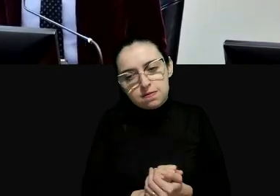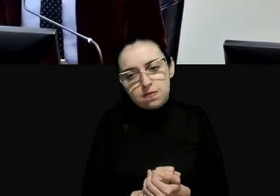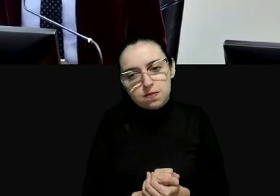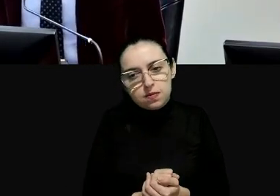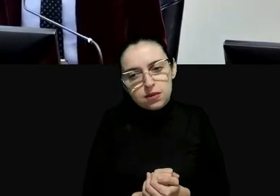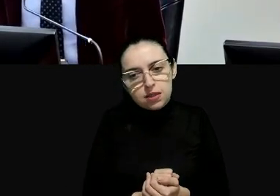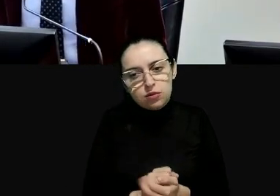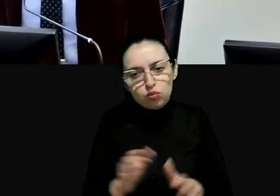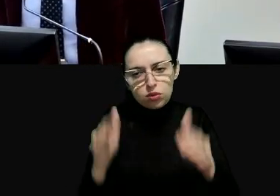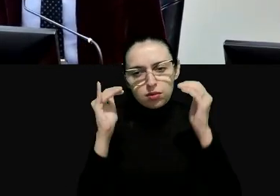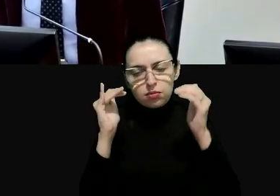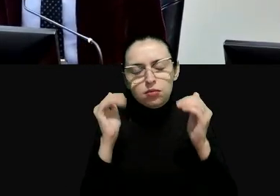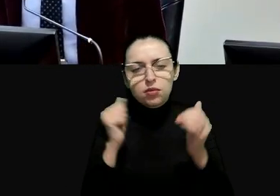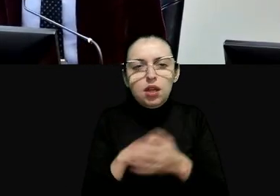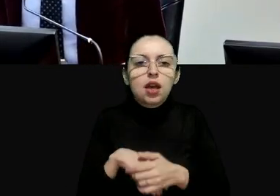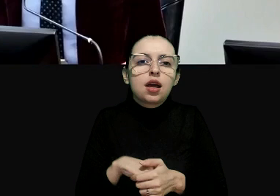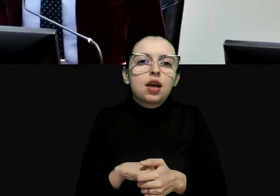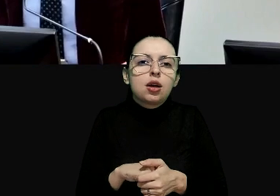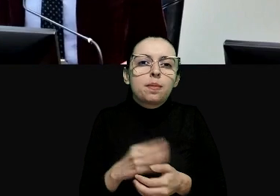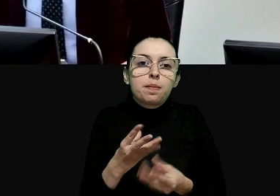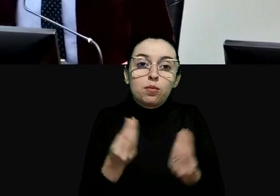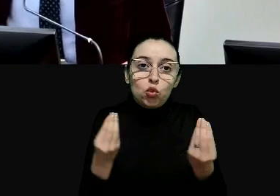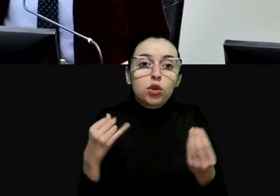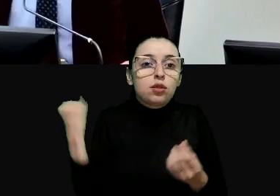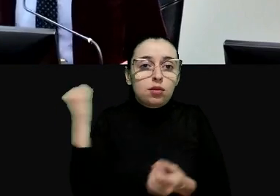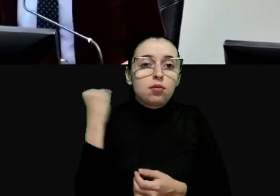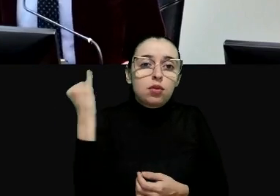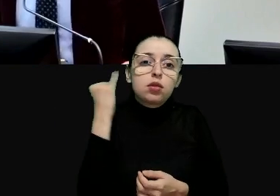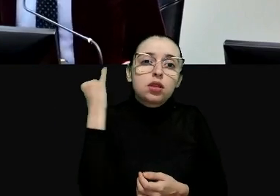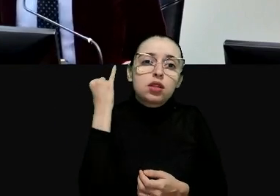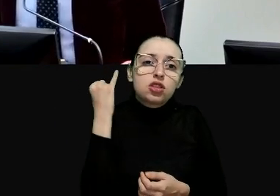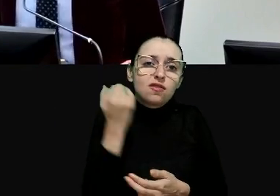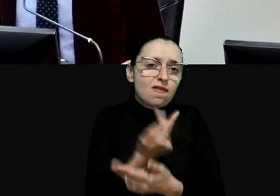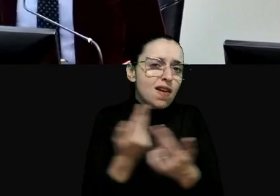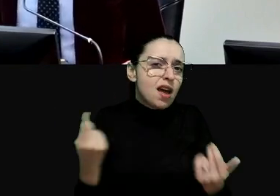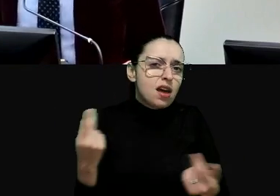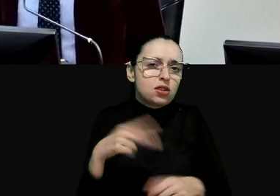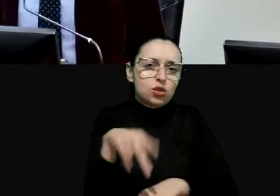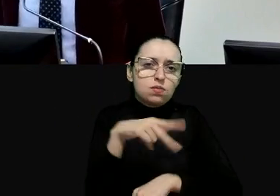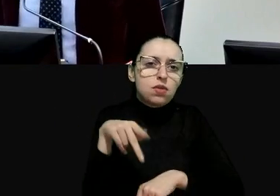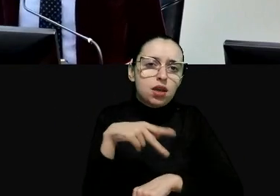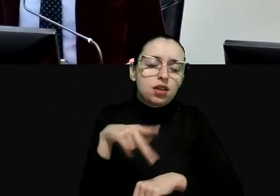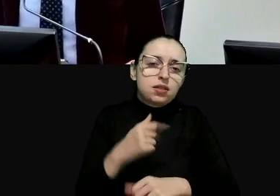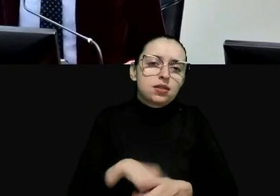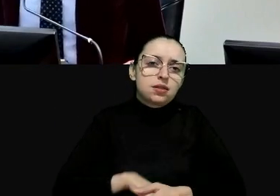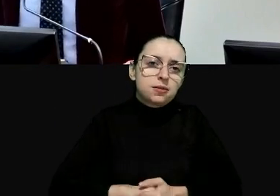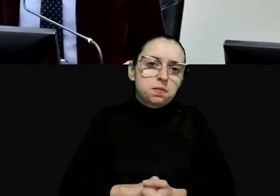no mundo latino-americano muito mais importante que em muitos países